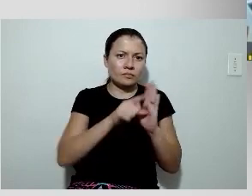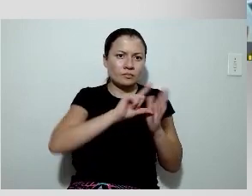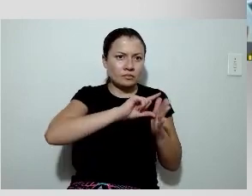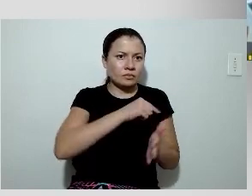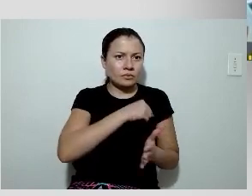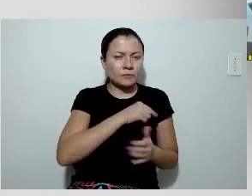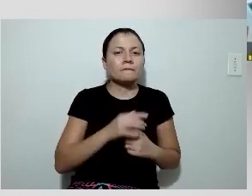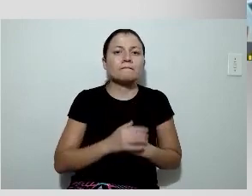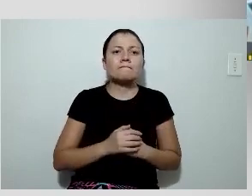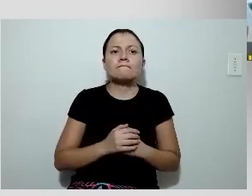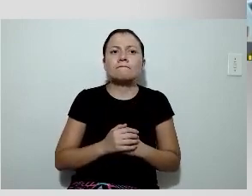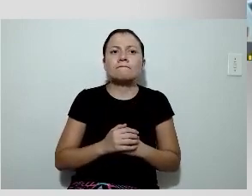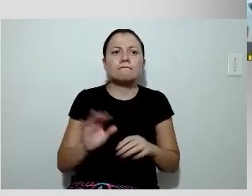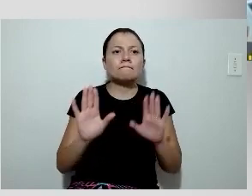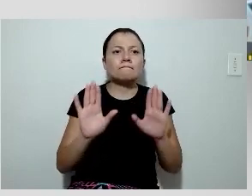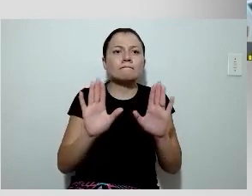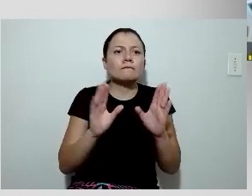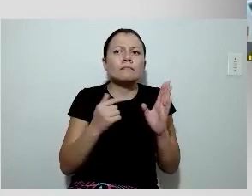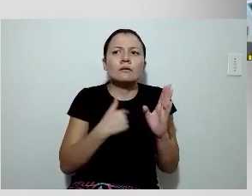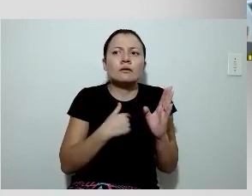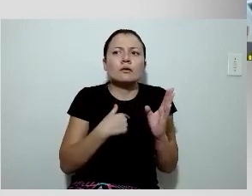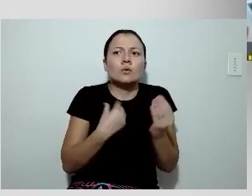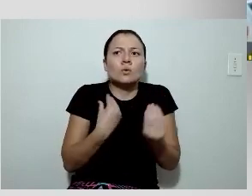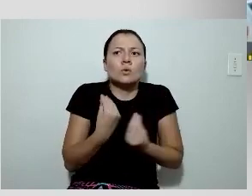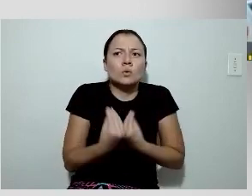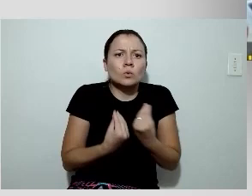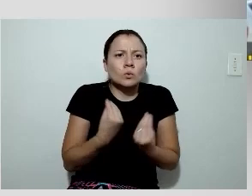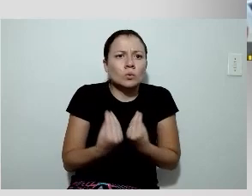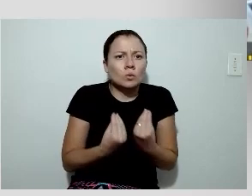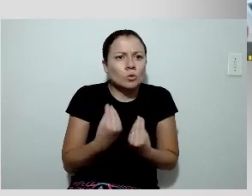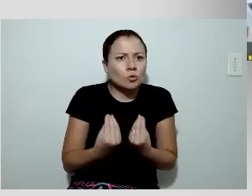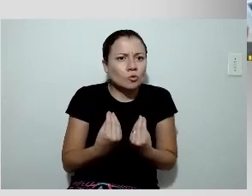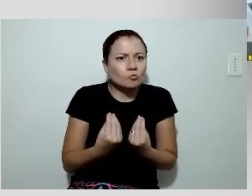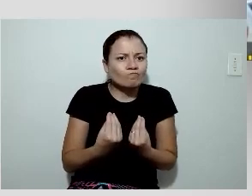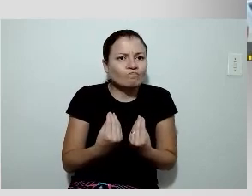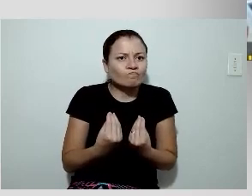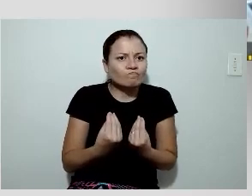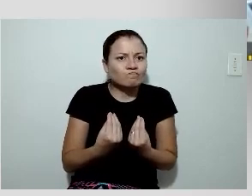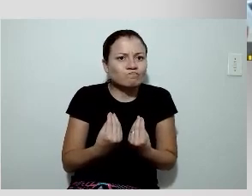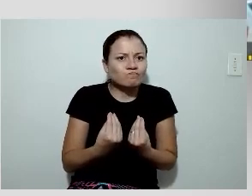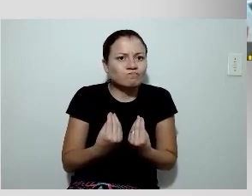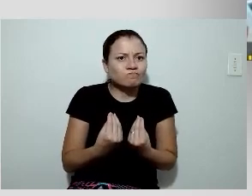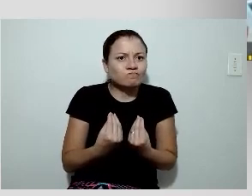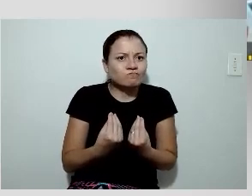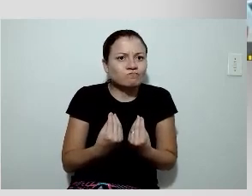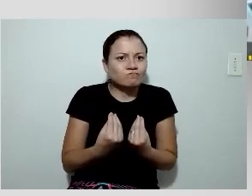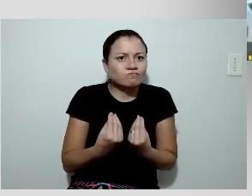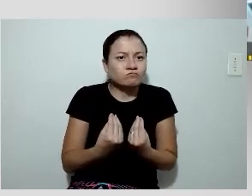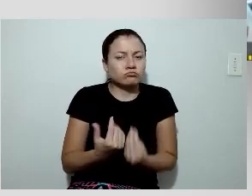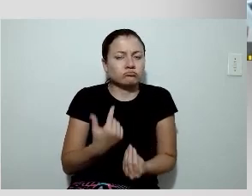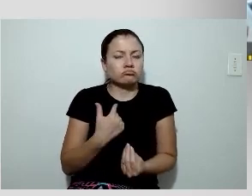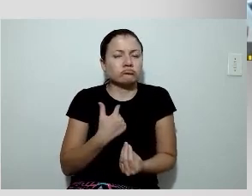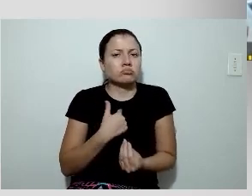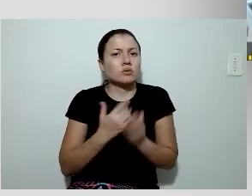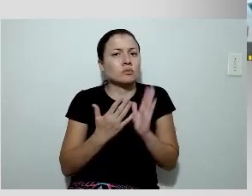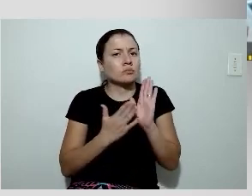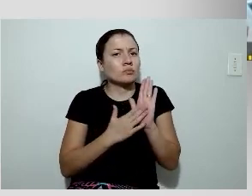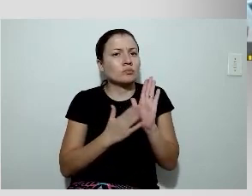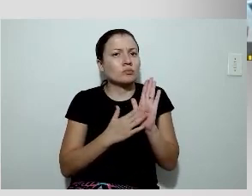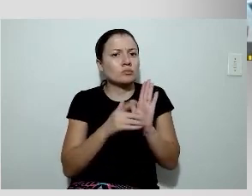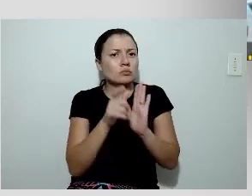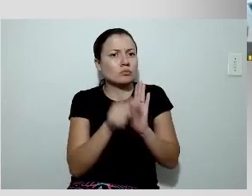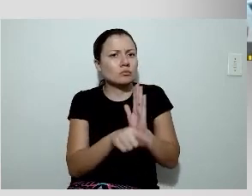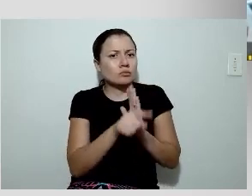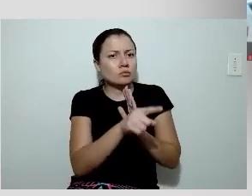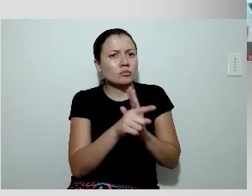Então, o que fazer com esse tipo de doente? O que propôs ao doente? A minha proposição para esse doente é que ele